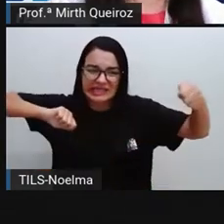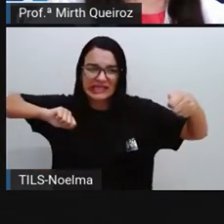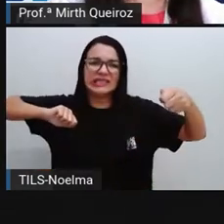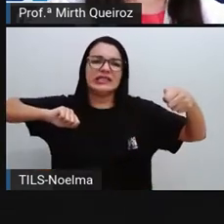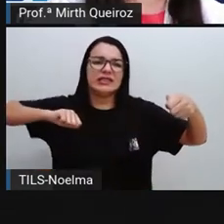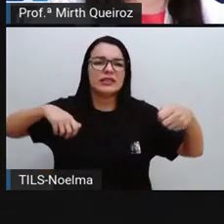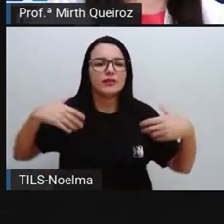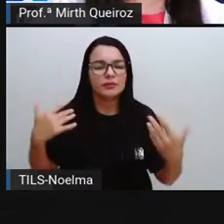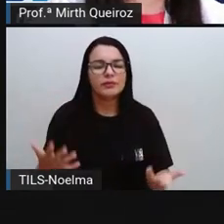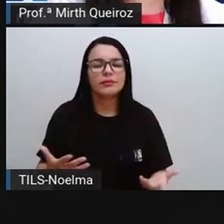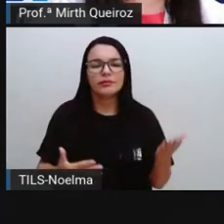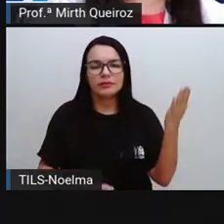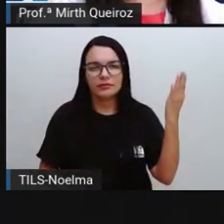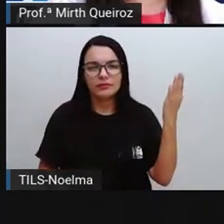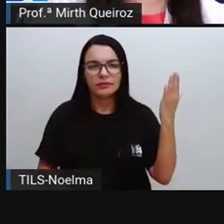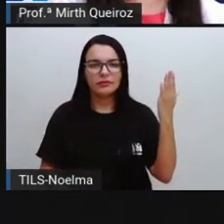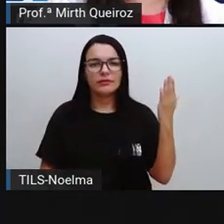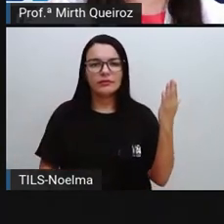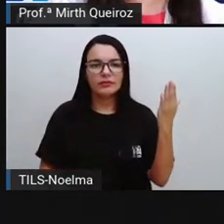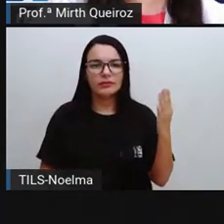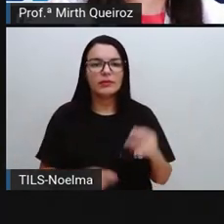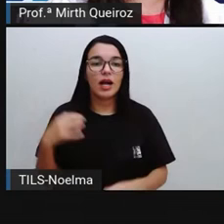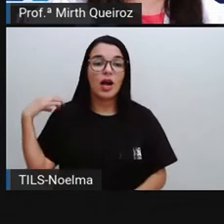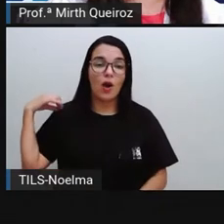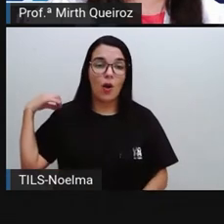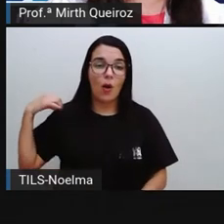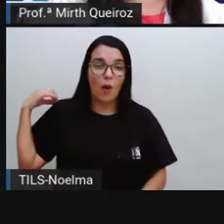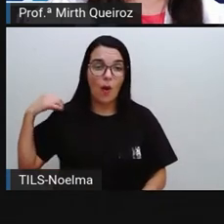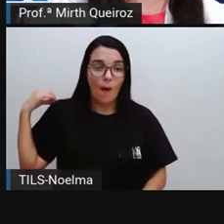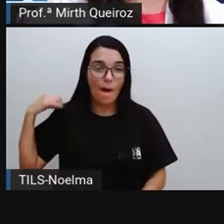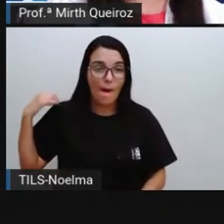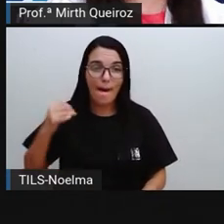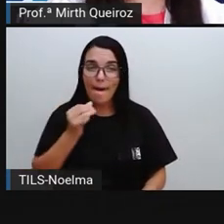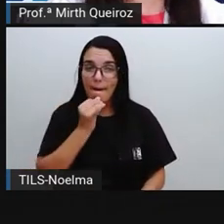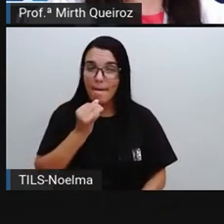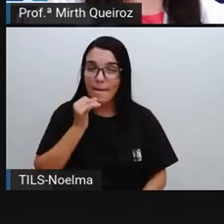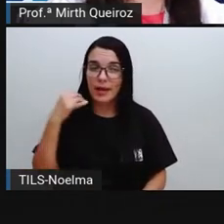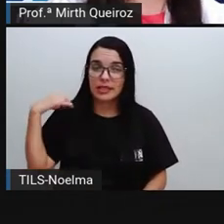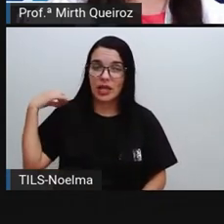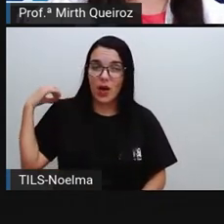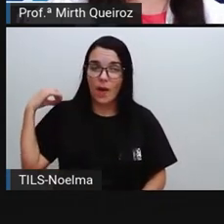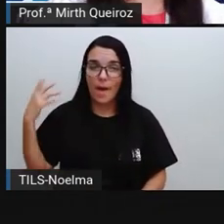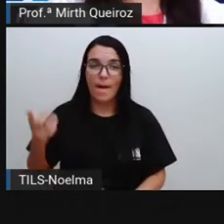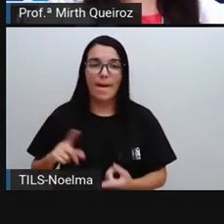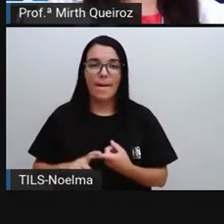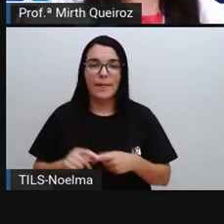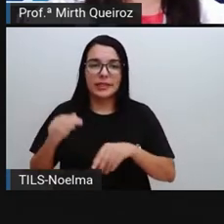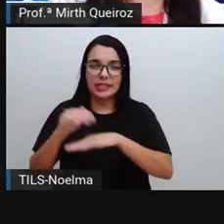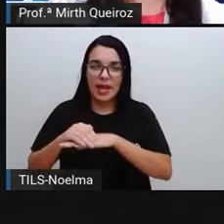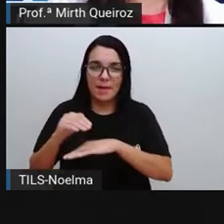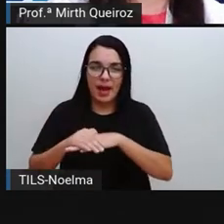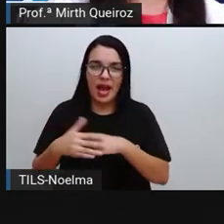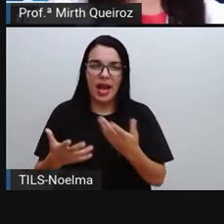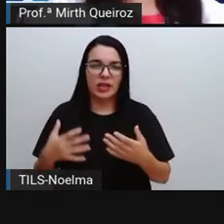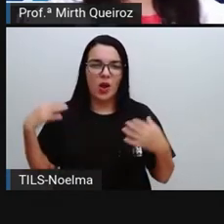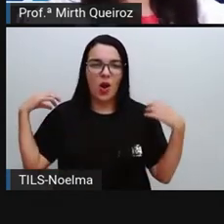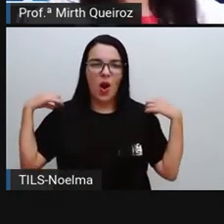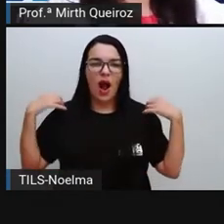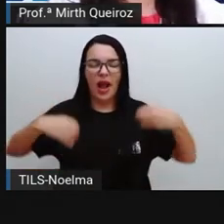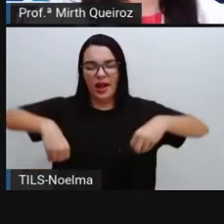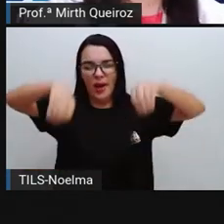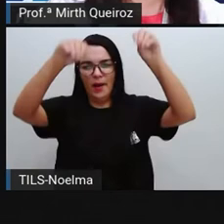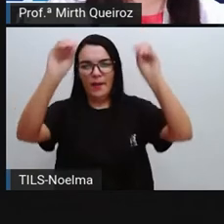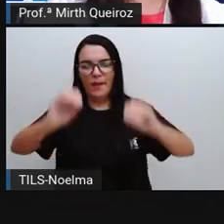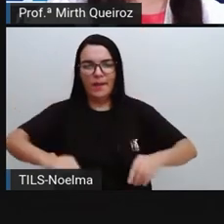de bens semi-duráveis. Como é o caso das roupas, calçados, roupa de